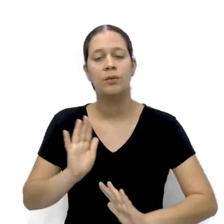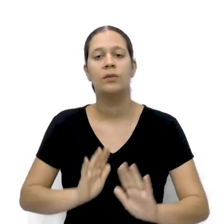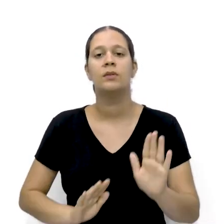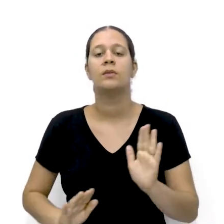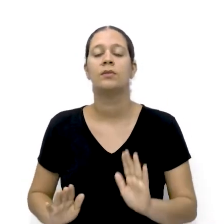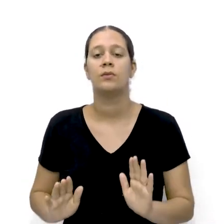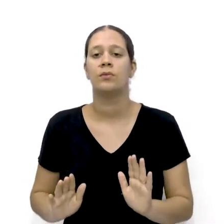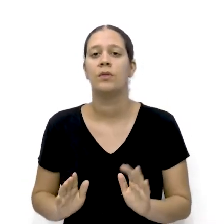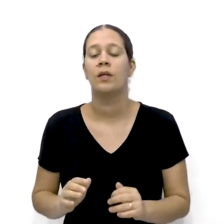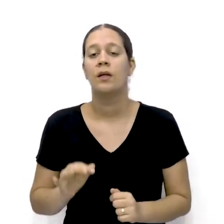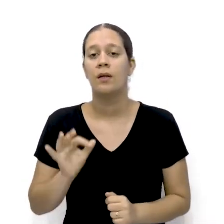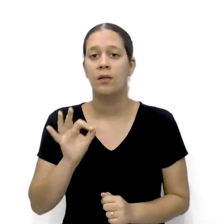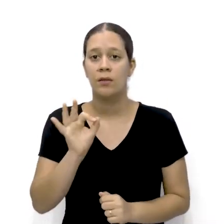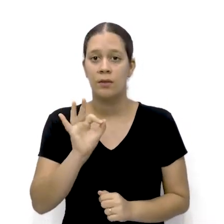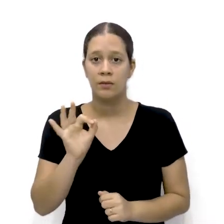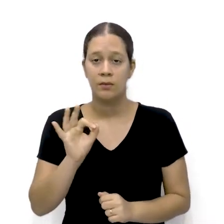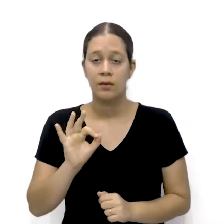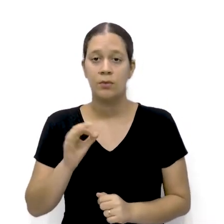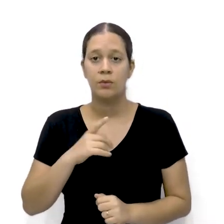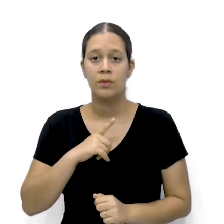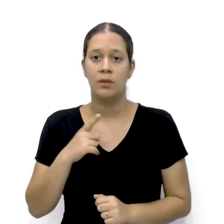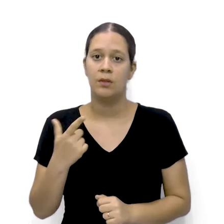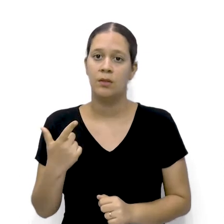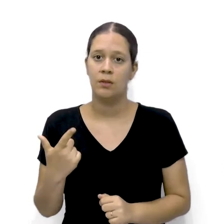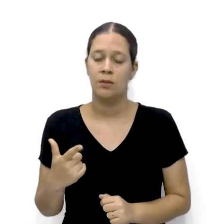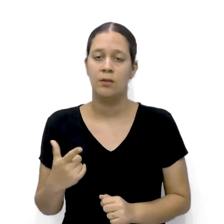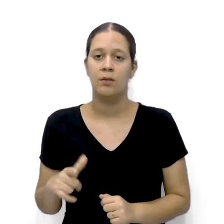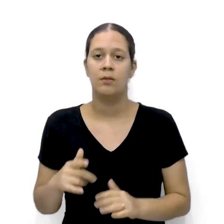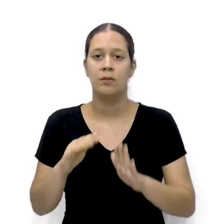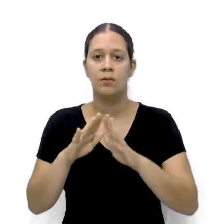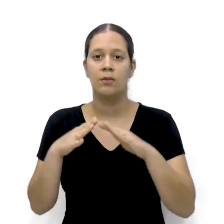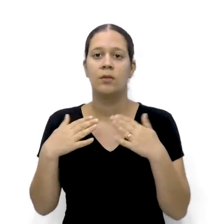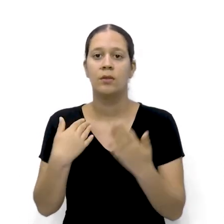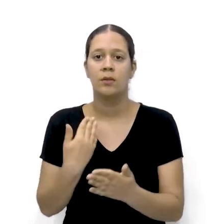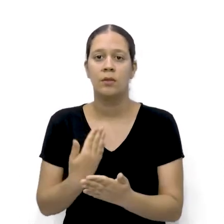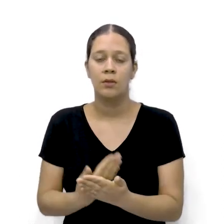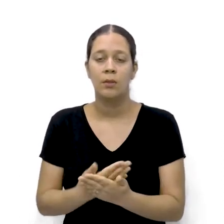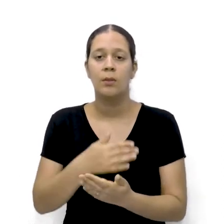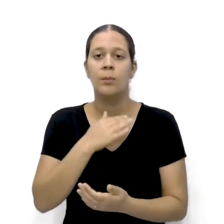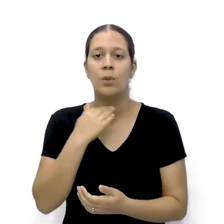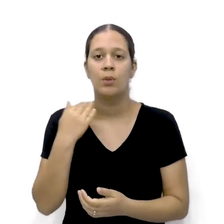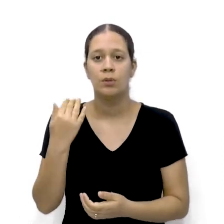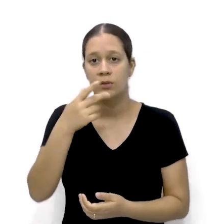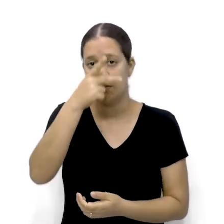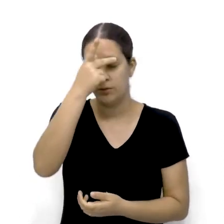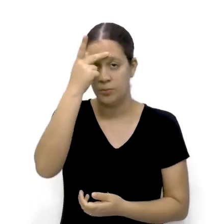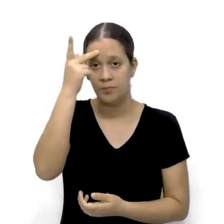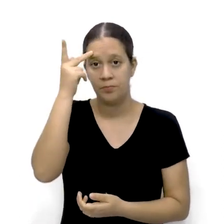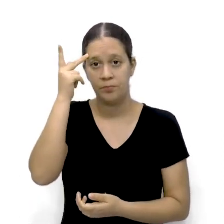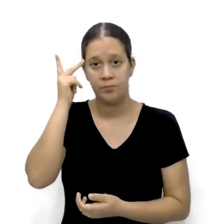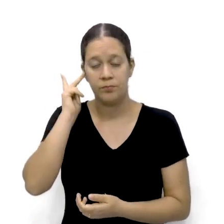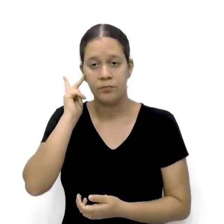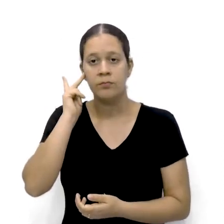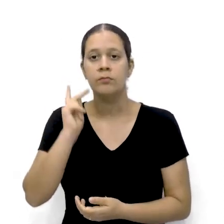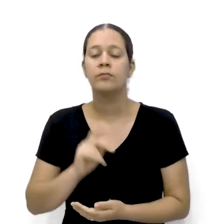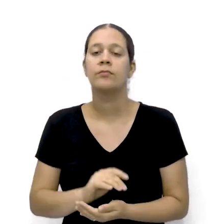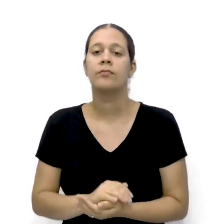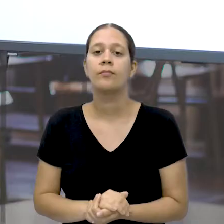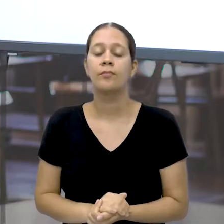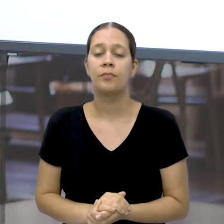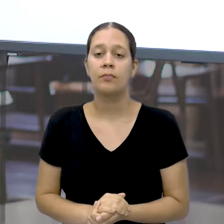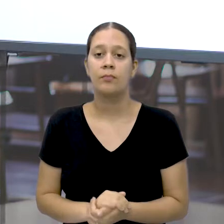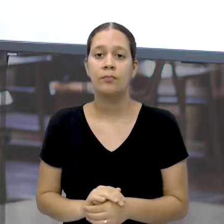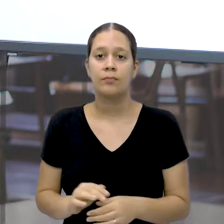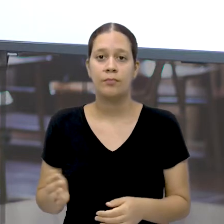tragédias Não ocorram As escolas Pela contaminação E morte De pessoas E por fim Ela assina a carta